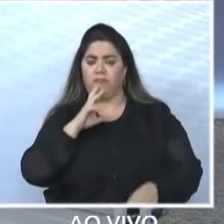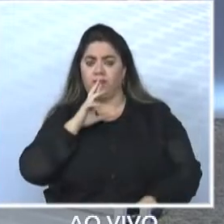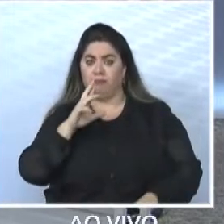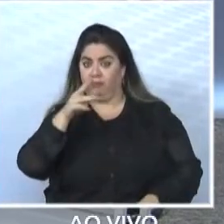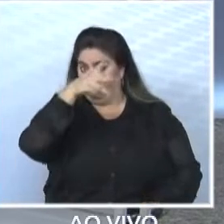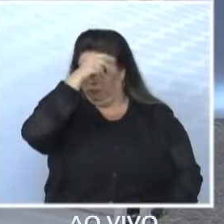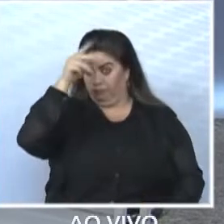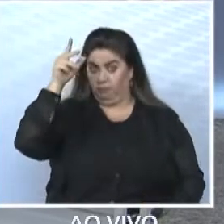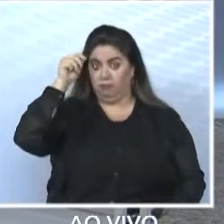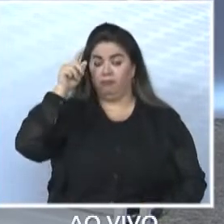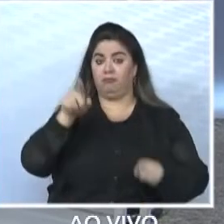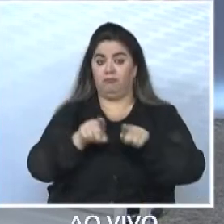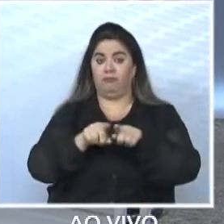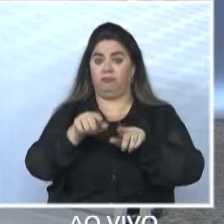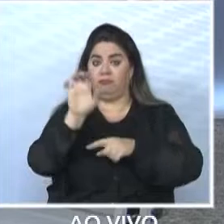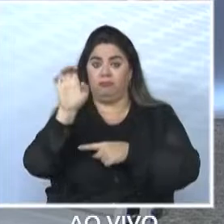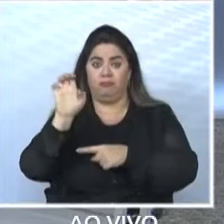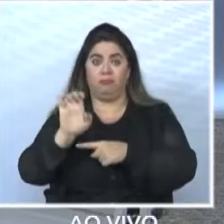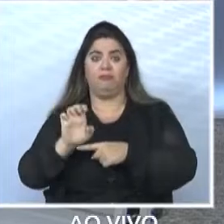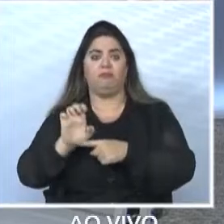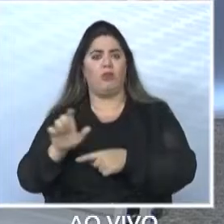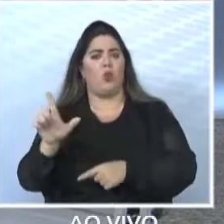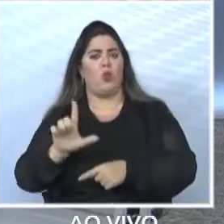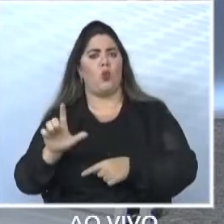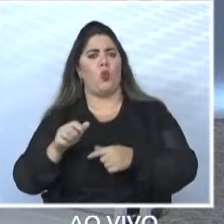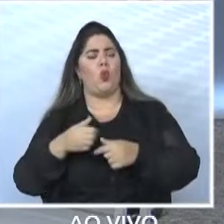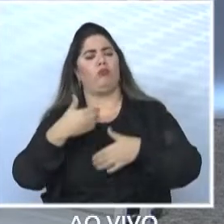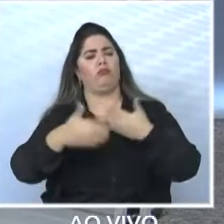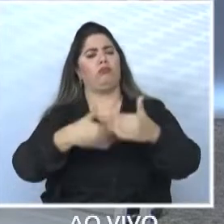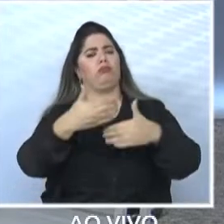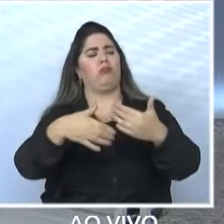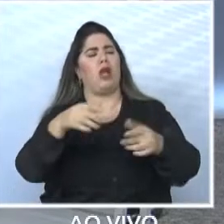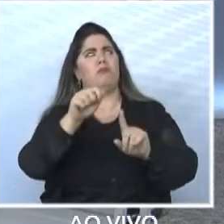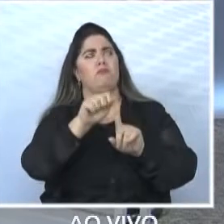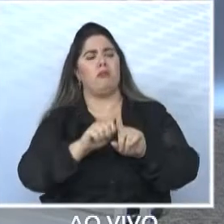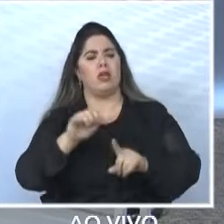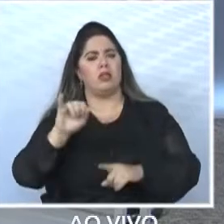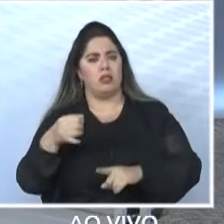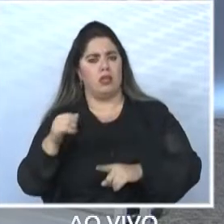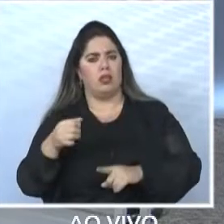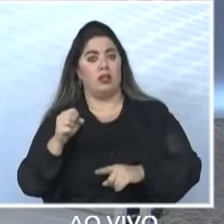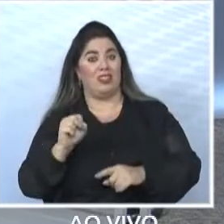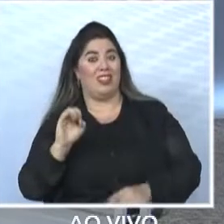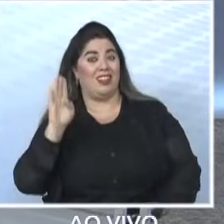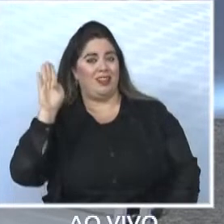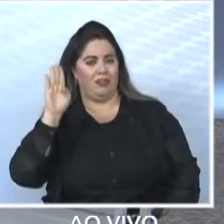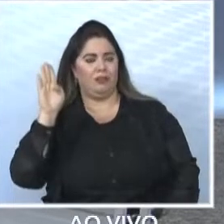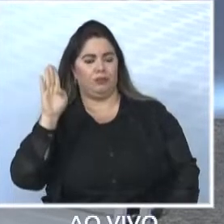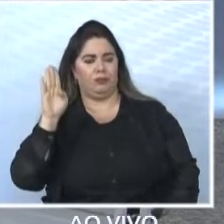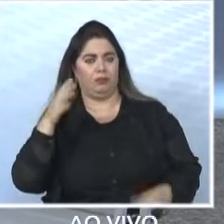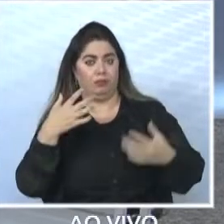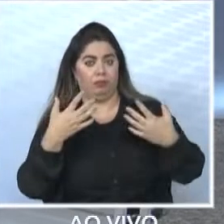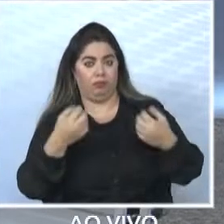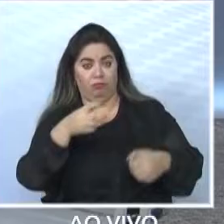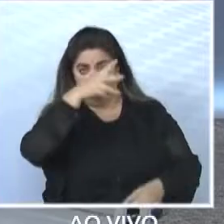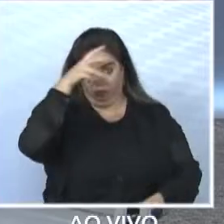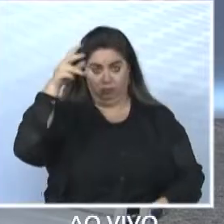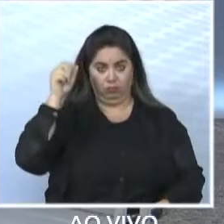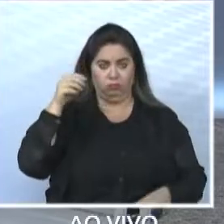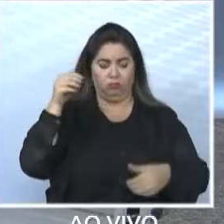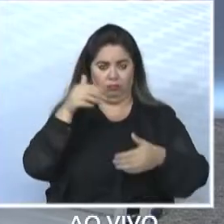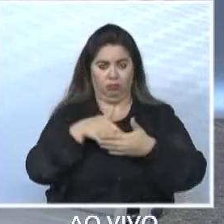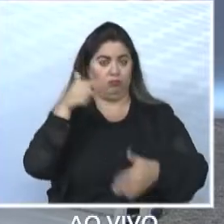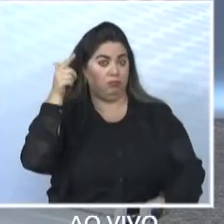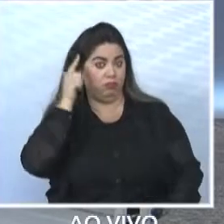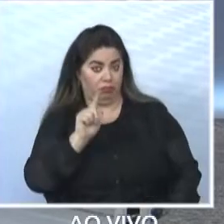resposta do Estado. Isso, claro, deve se estender até o mês de janeiro, caso o candidato vença as eleições e assuma a Prefeitura. Qual que o plano do candidato